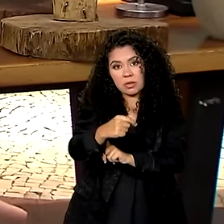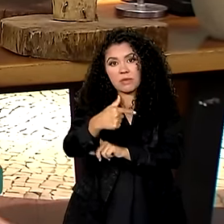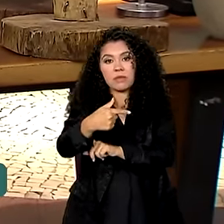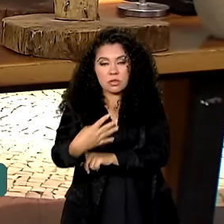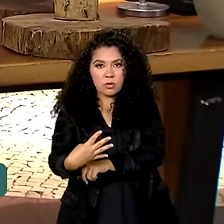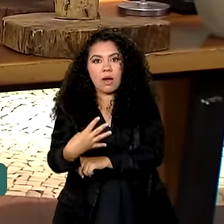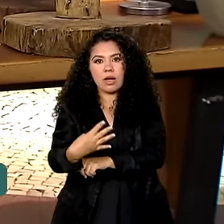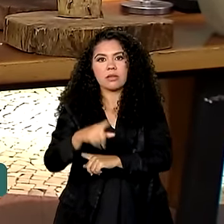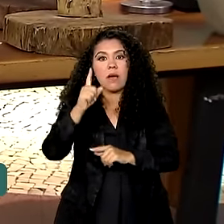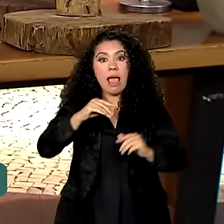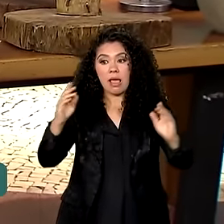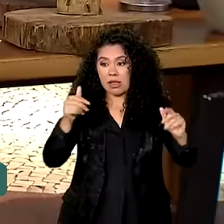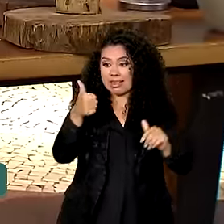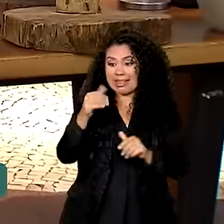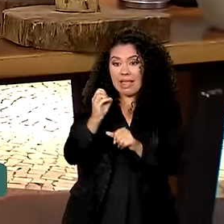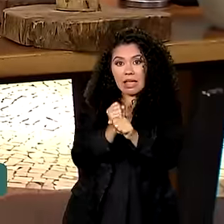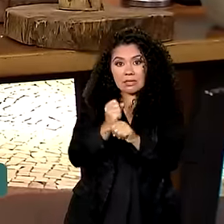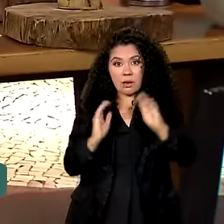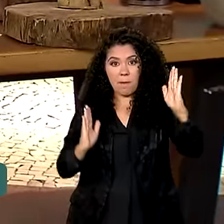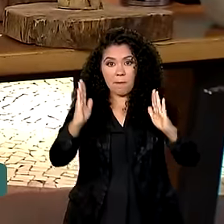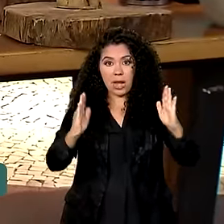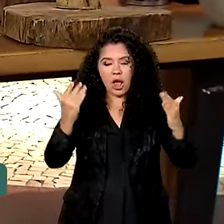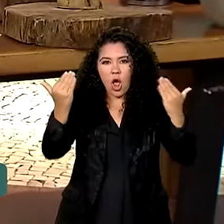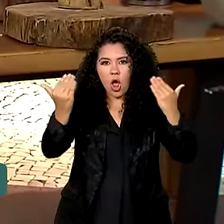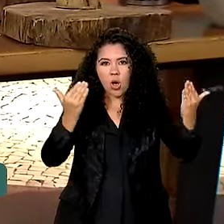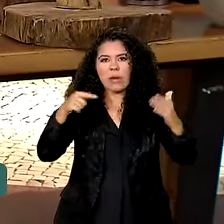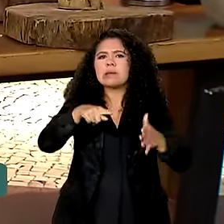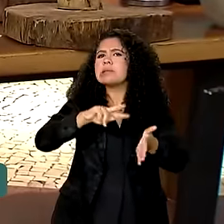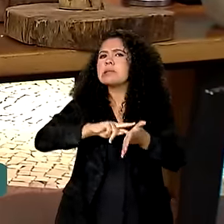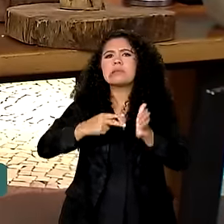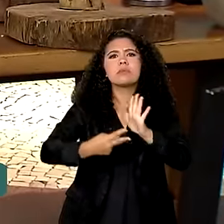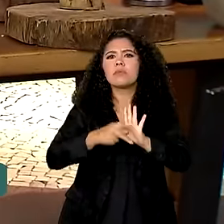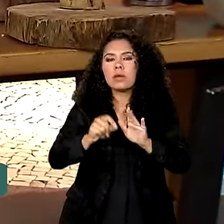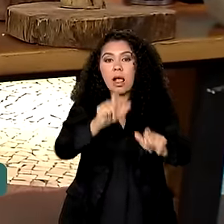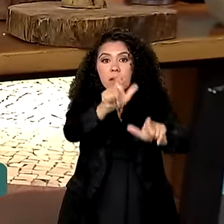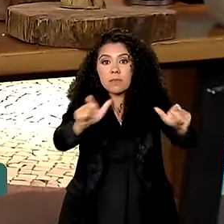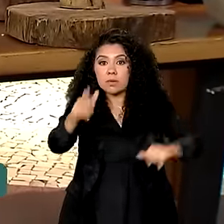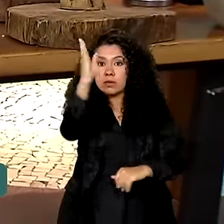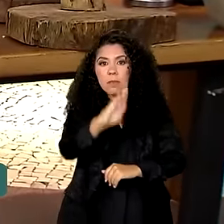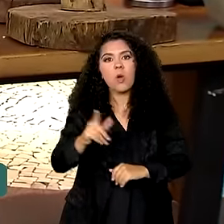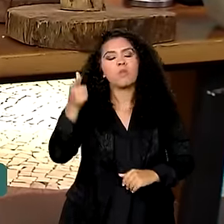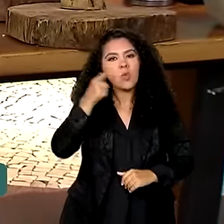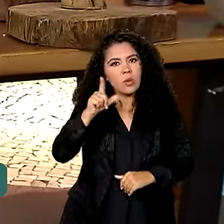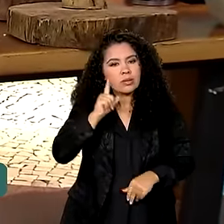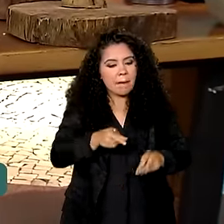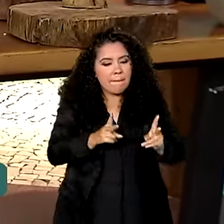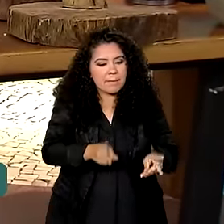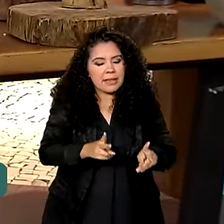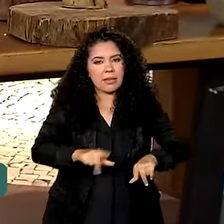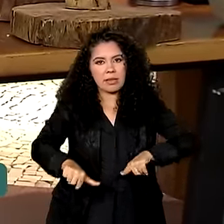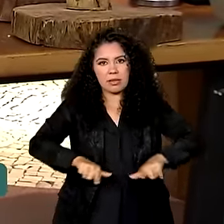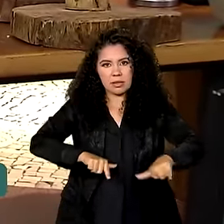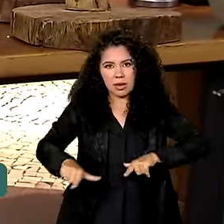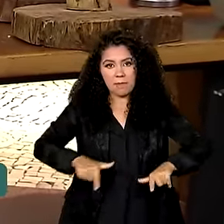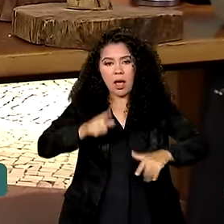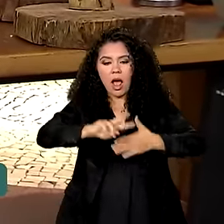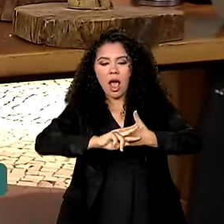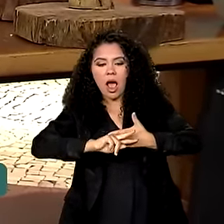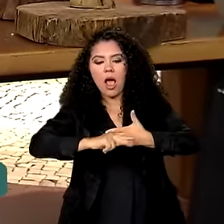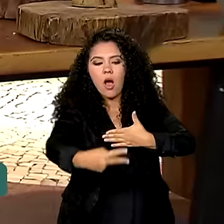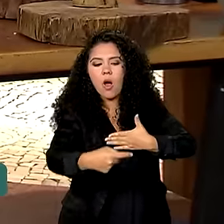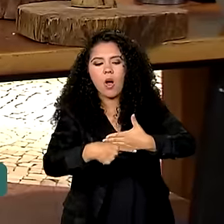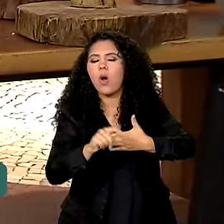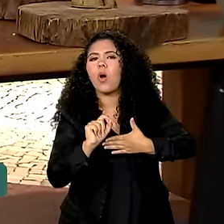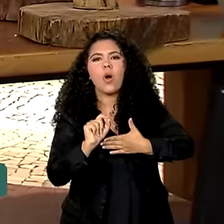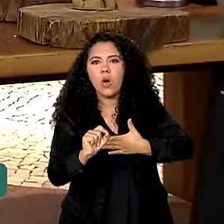nos últimos dez anos. Isso significa que o brasileiro está conseguindo manter o emprego. Uma das consequências disso é